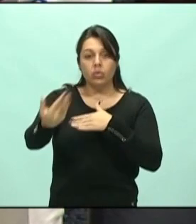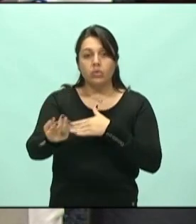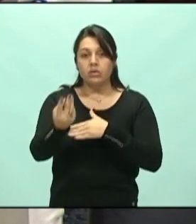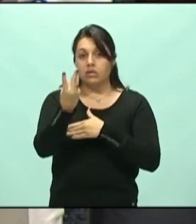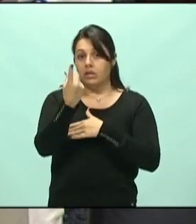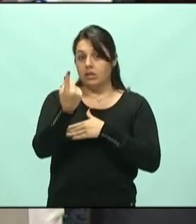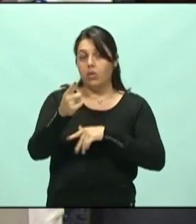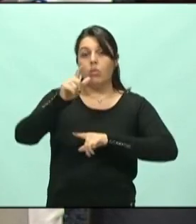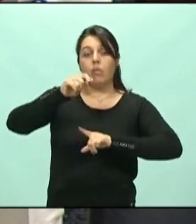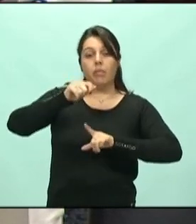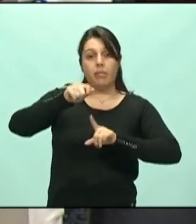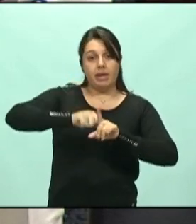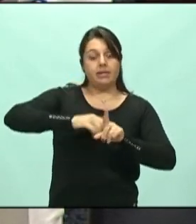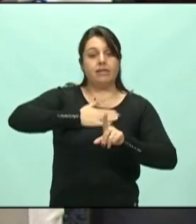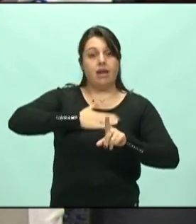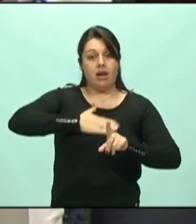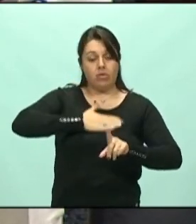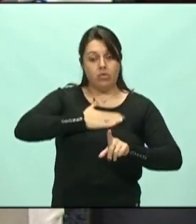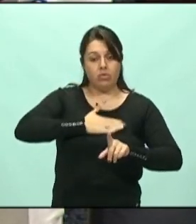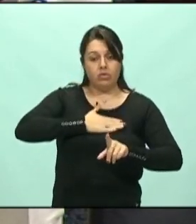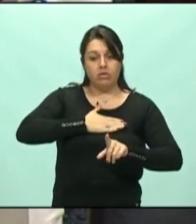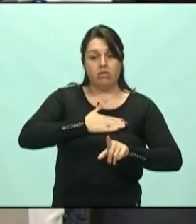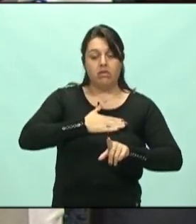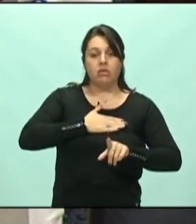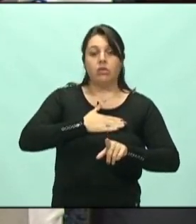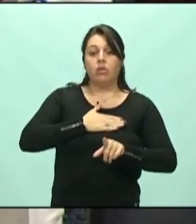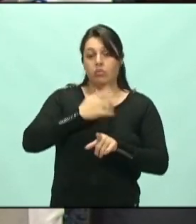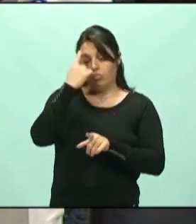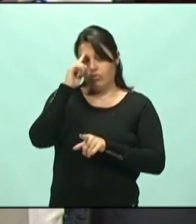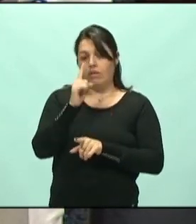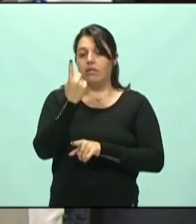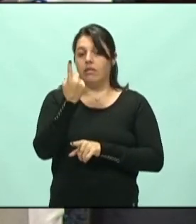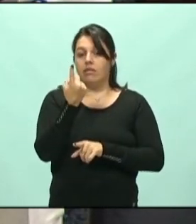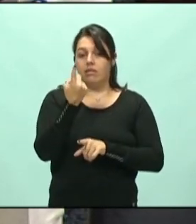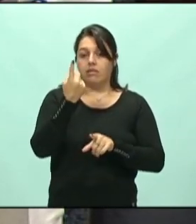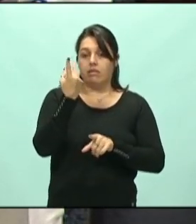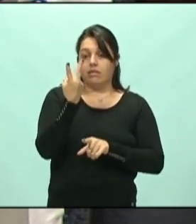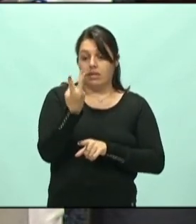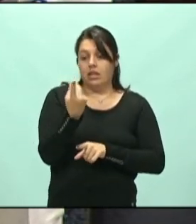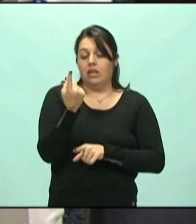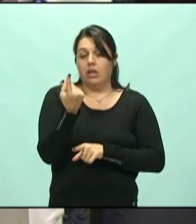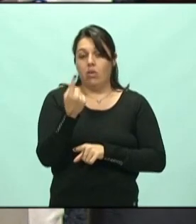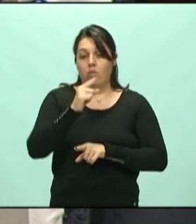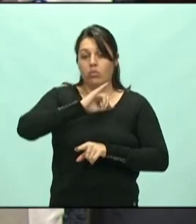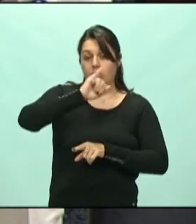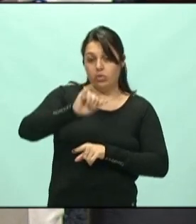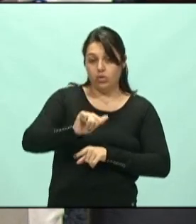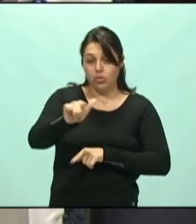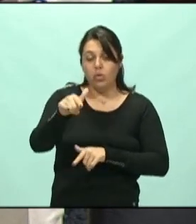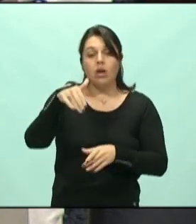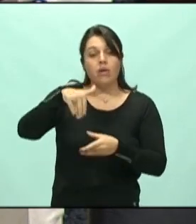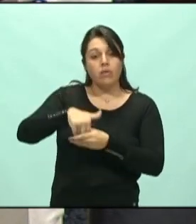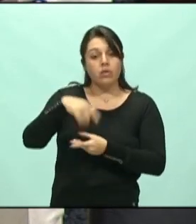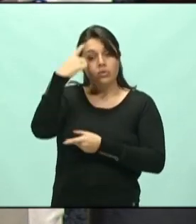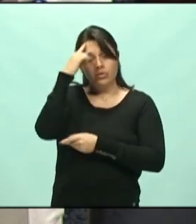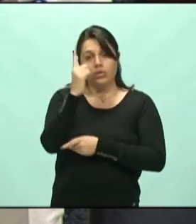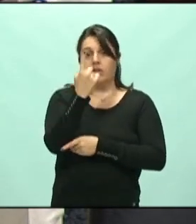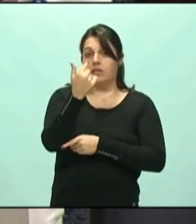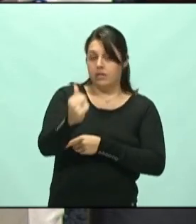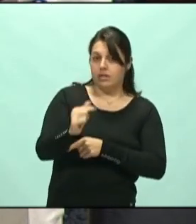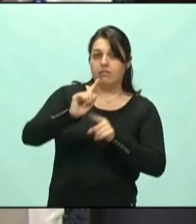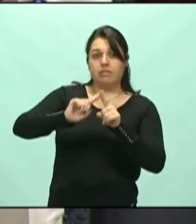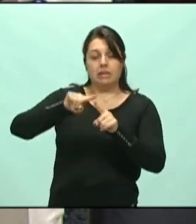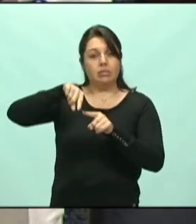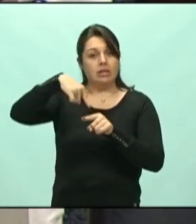31 de agosto. Mas, então, com o prazo de 31 de julho, estava previsto a votação agora no dia 17, na